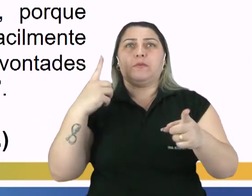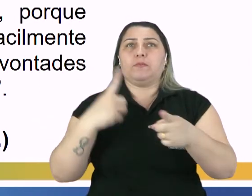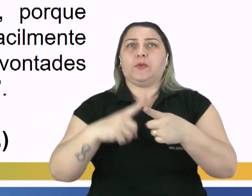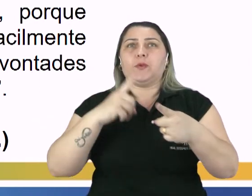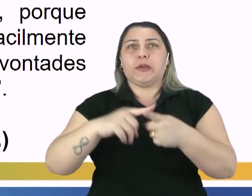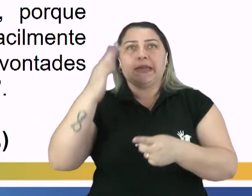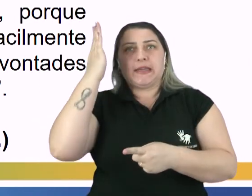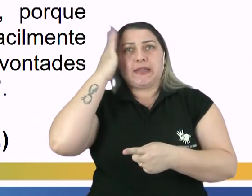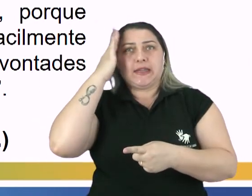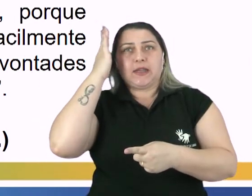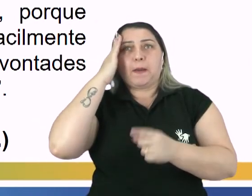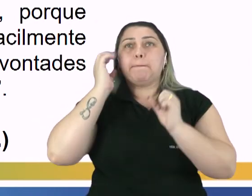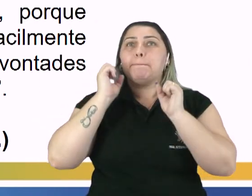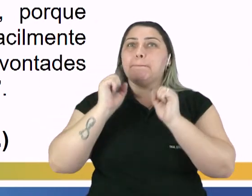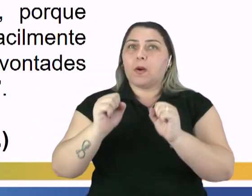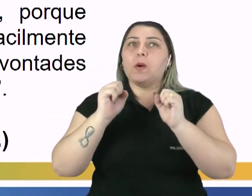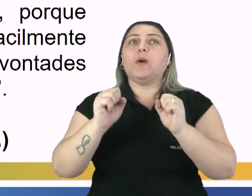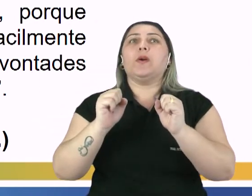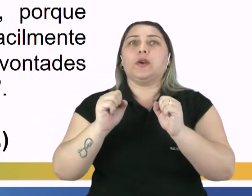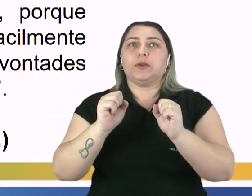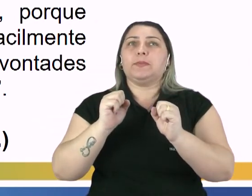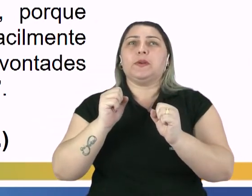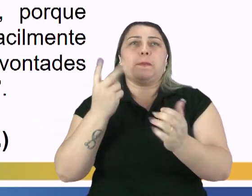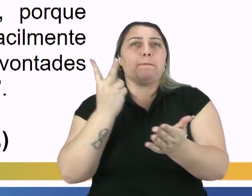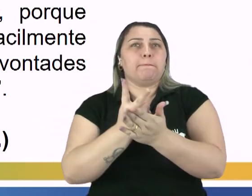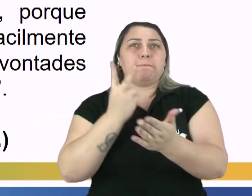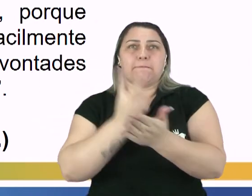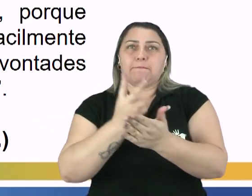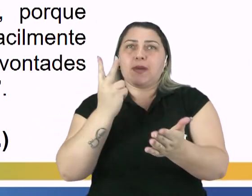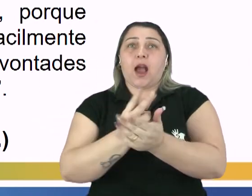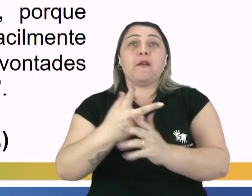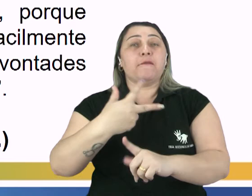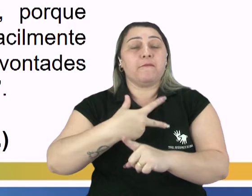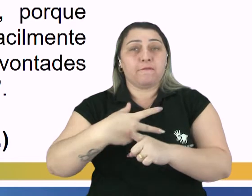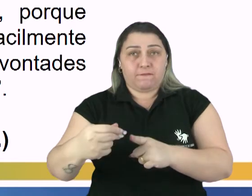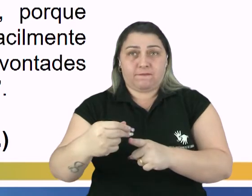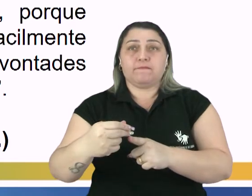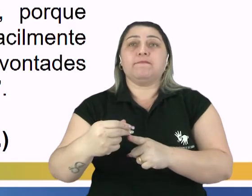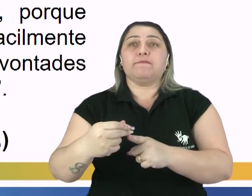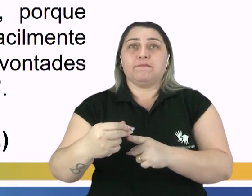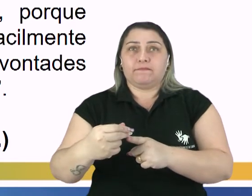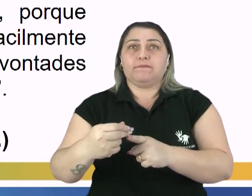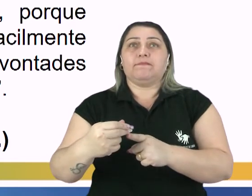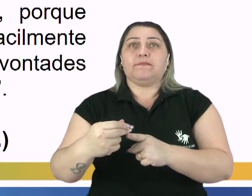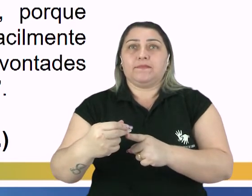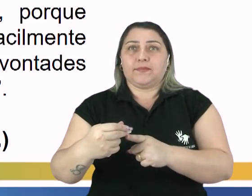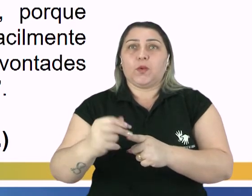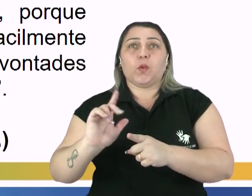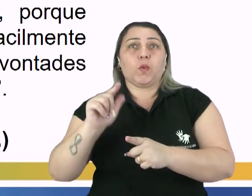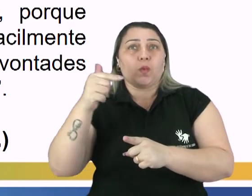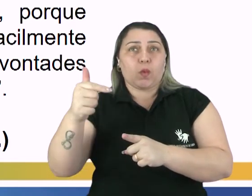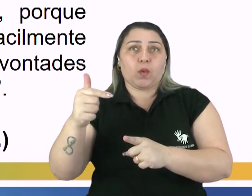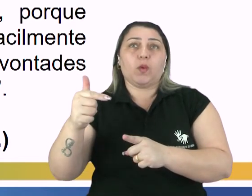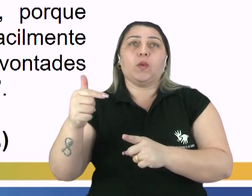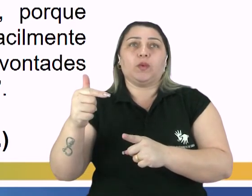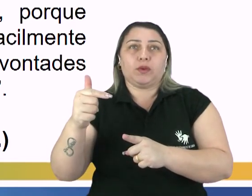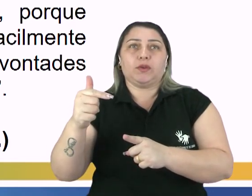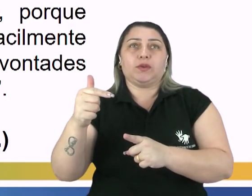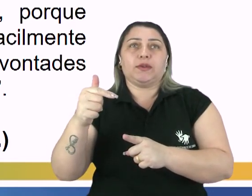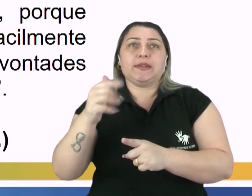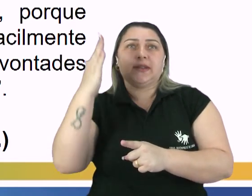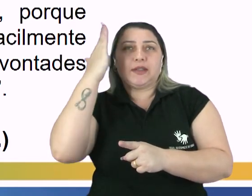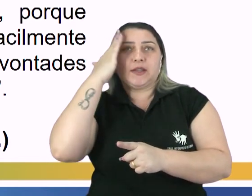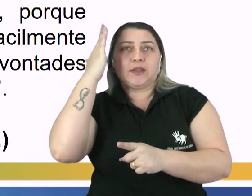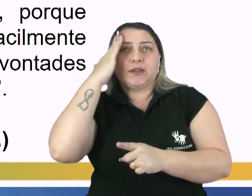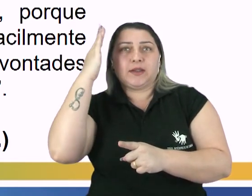porque um entendimento agudo pode se ferir pelos mesmos fios e vencer-se uma agudeza com outra maior. Mas